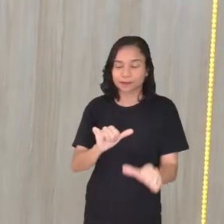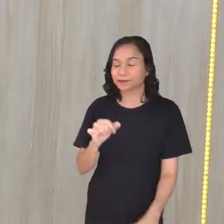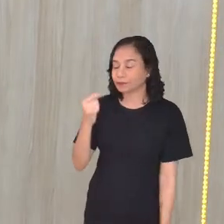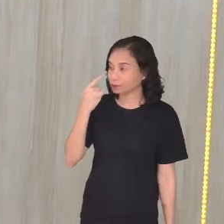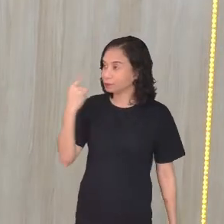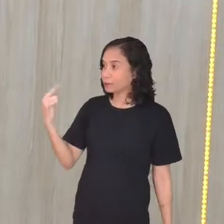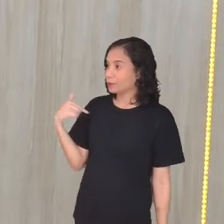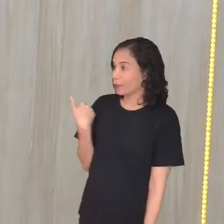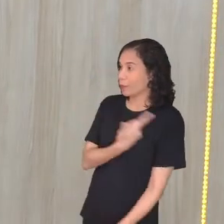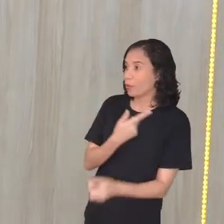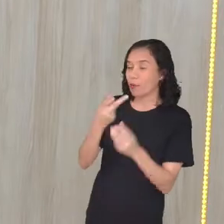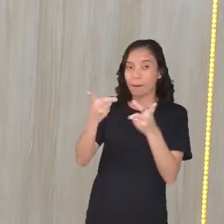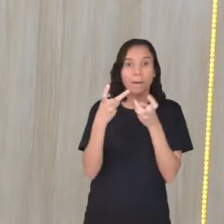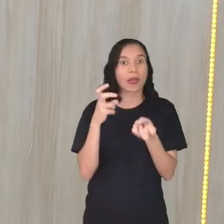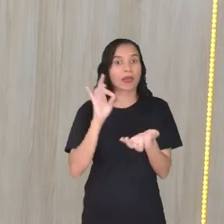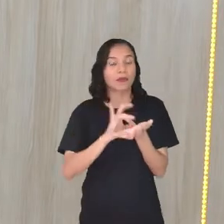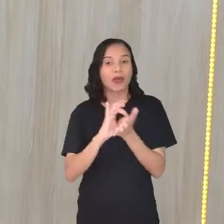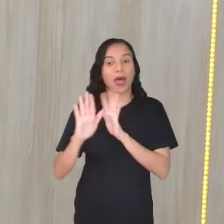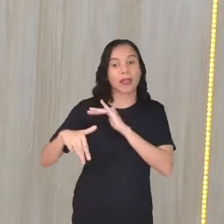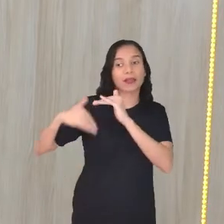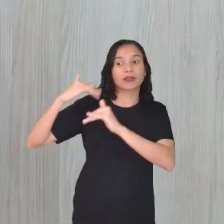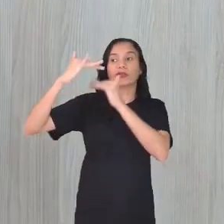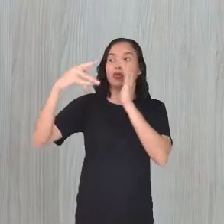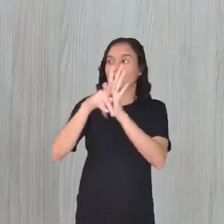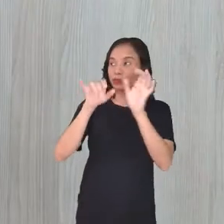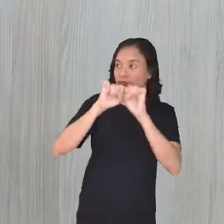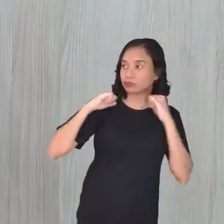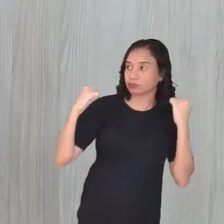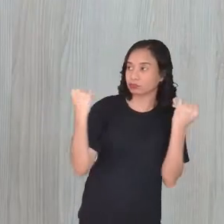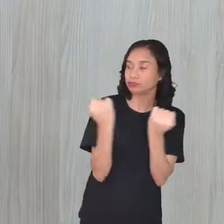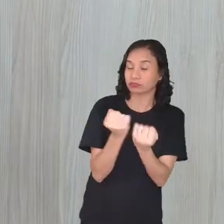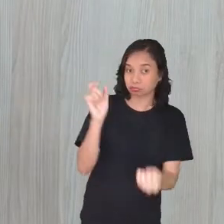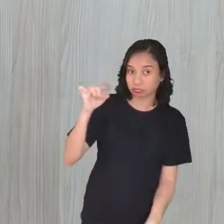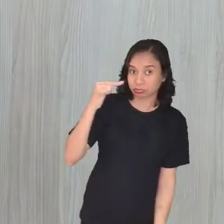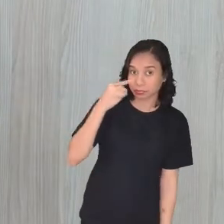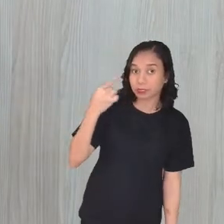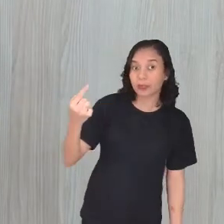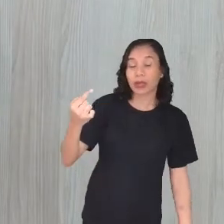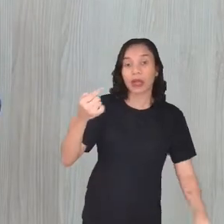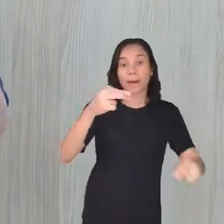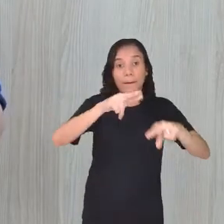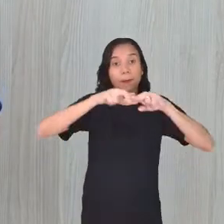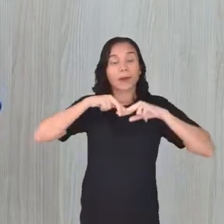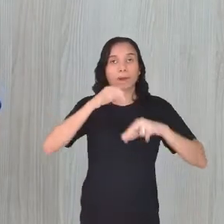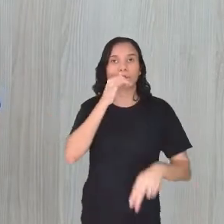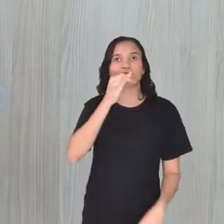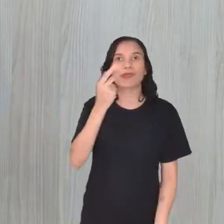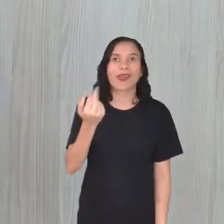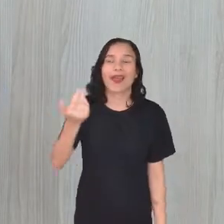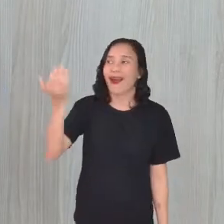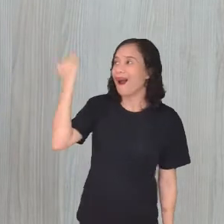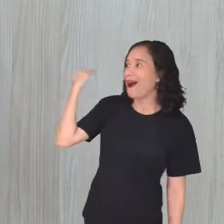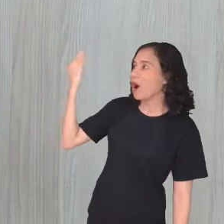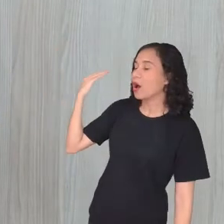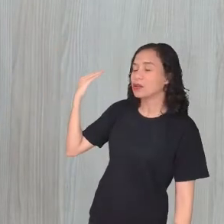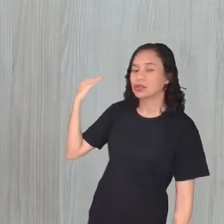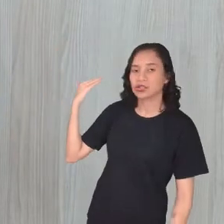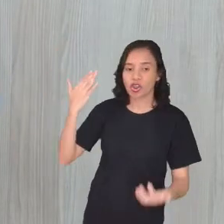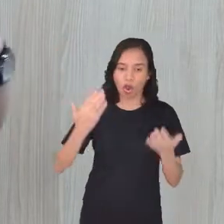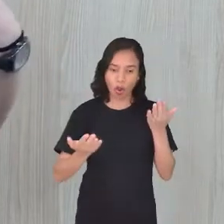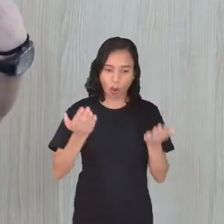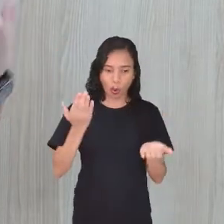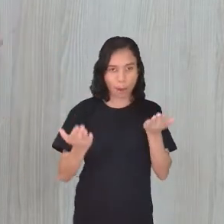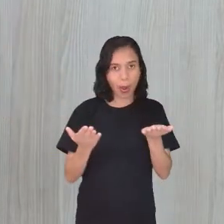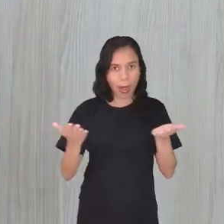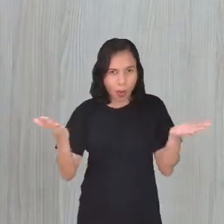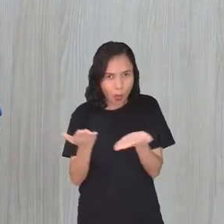consegue perceber esse avanço, assim, essa mudança na sociedade, né, professora? Exatamente. Porque como é que era antes? Como é que é hoje? Será